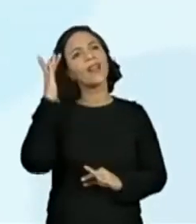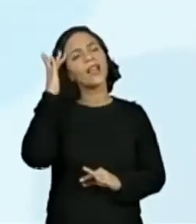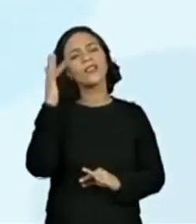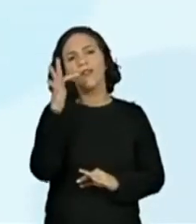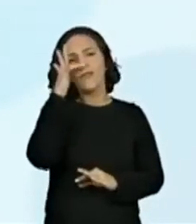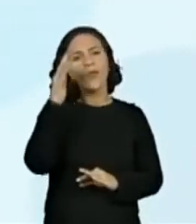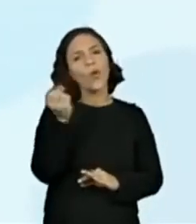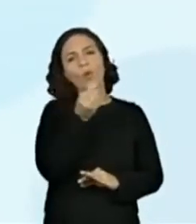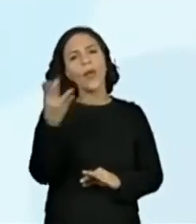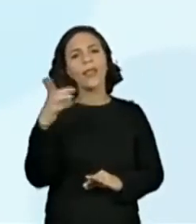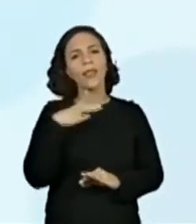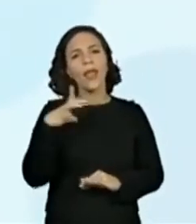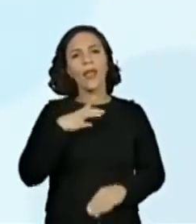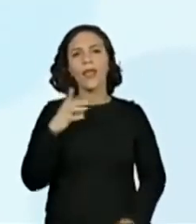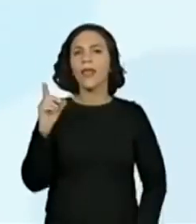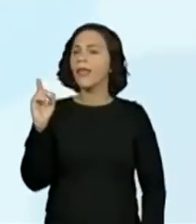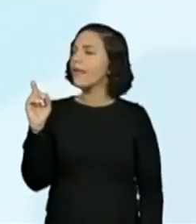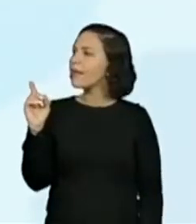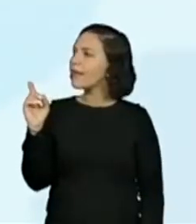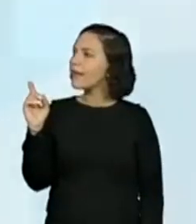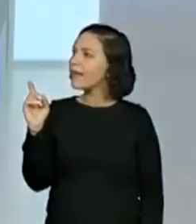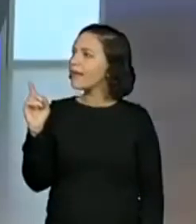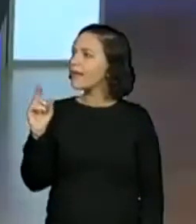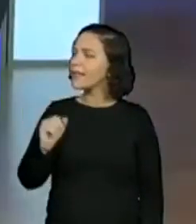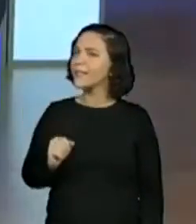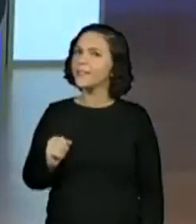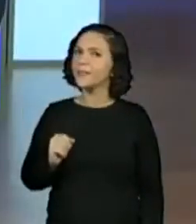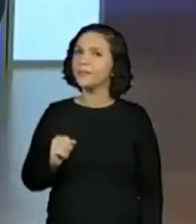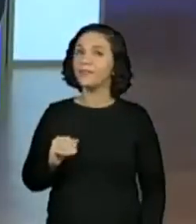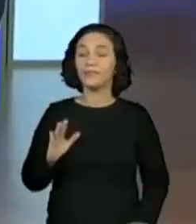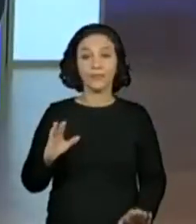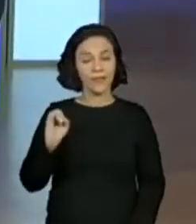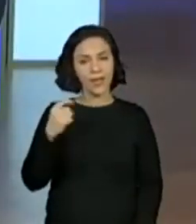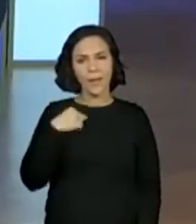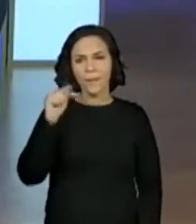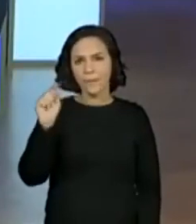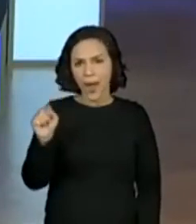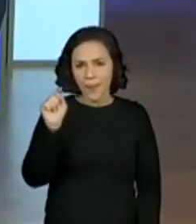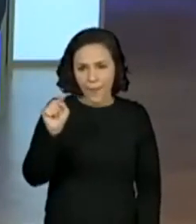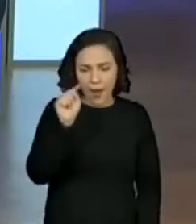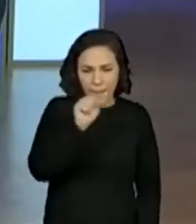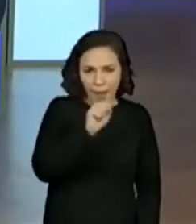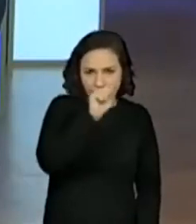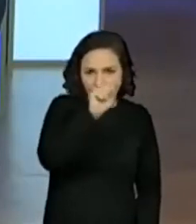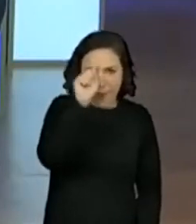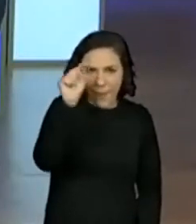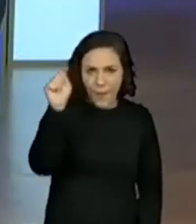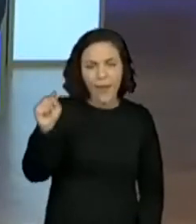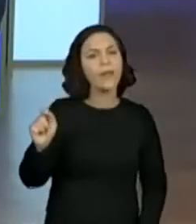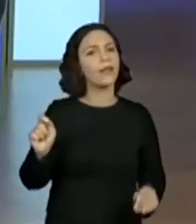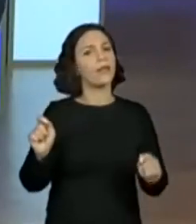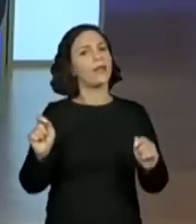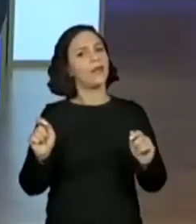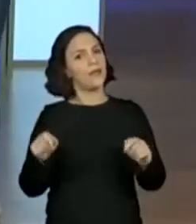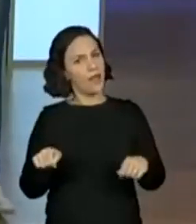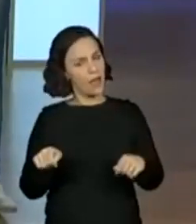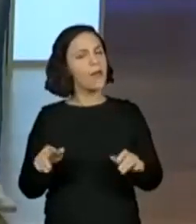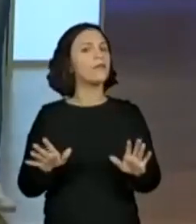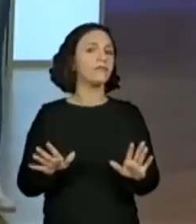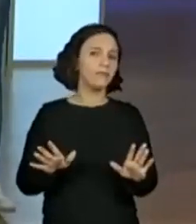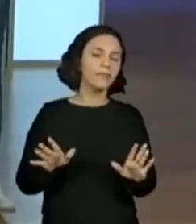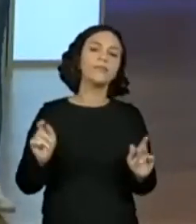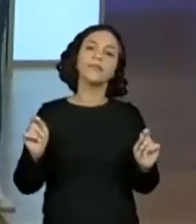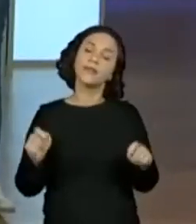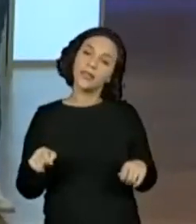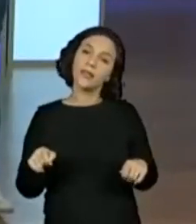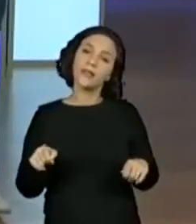flores será que tem aí, Pro? Olha, se parar para contar, dá para contar. Entendeu? Se colocar o dedinho aí na